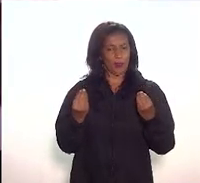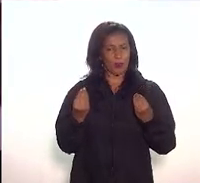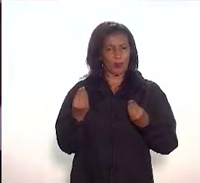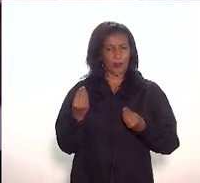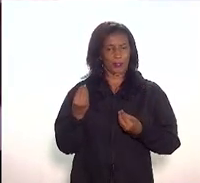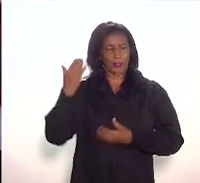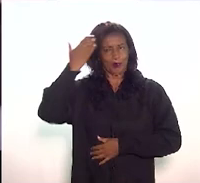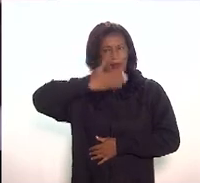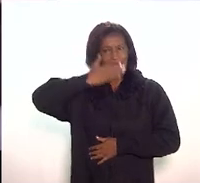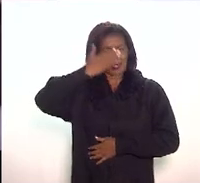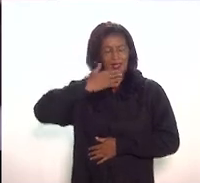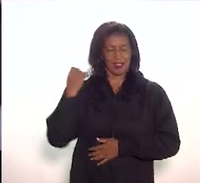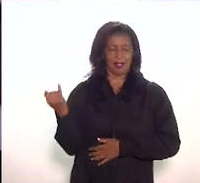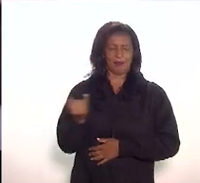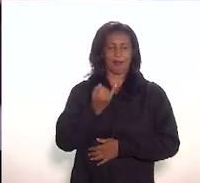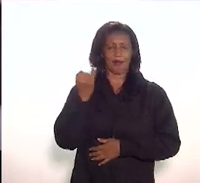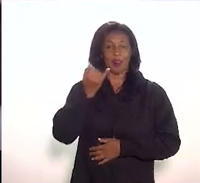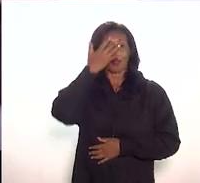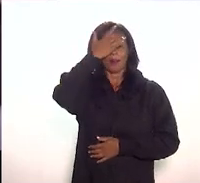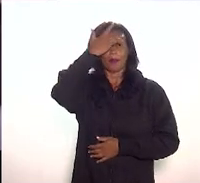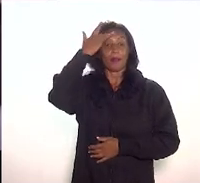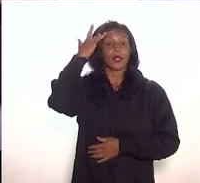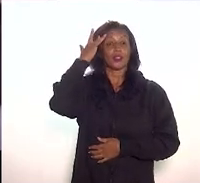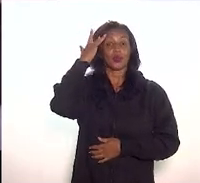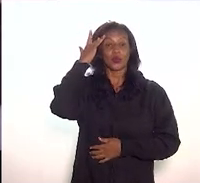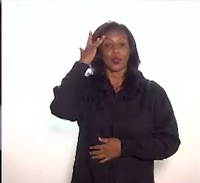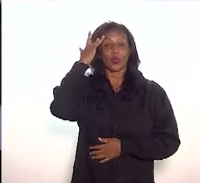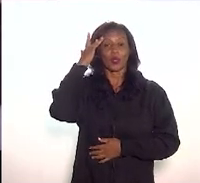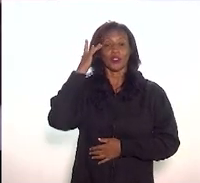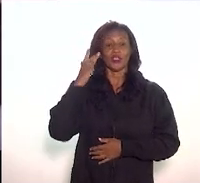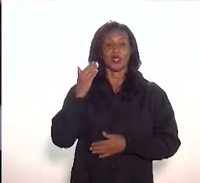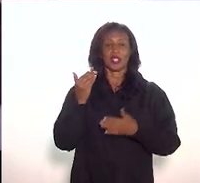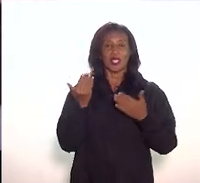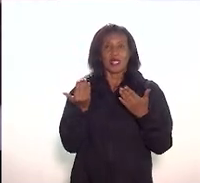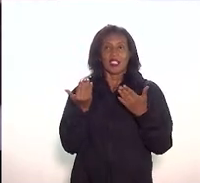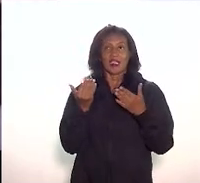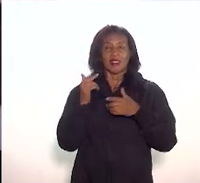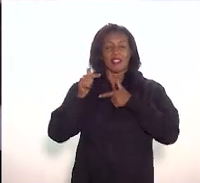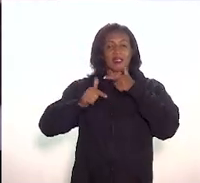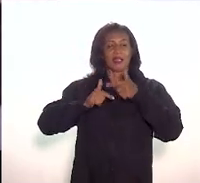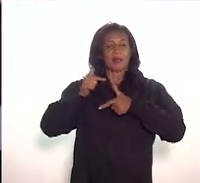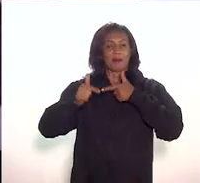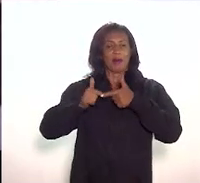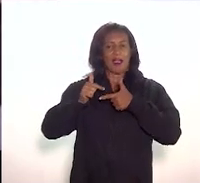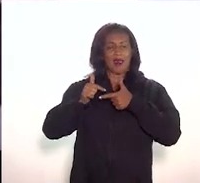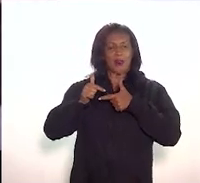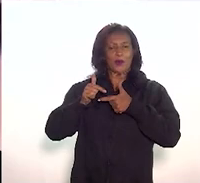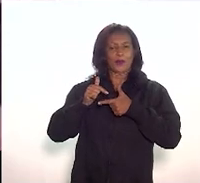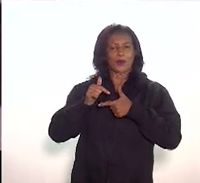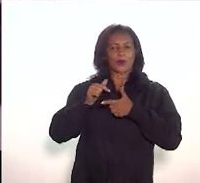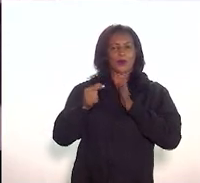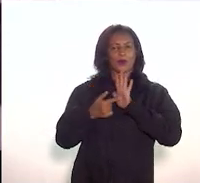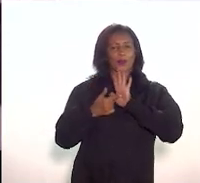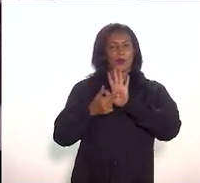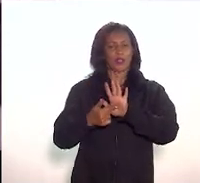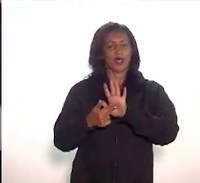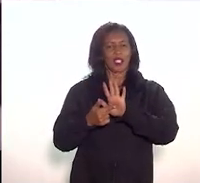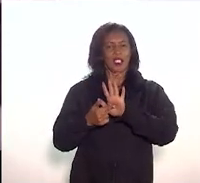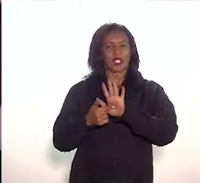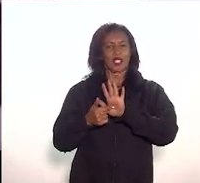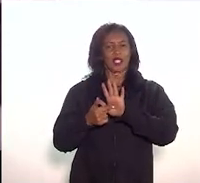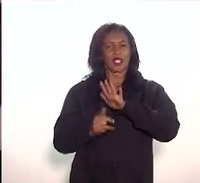de pessoas que representam instituições voltadas exatamente para a vida da cultura.